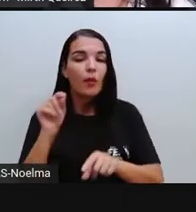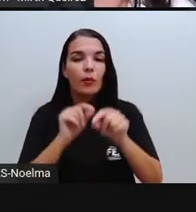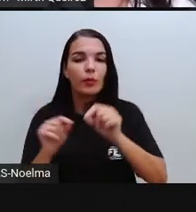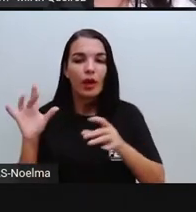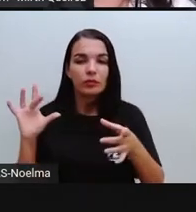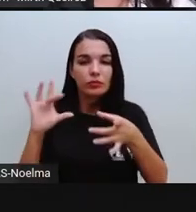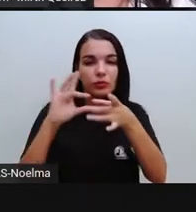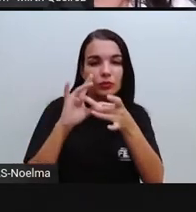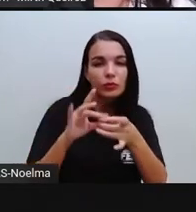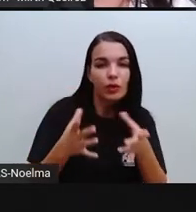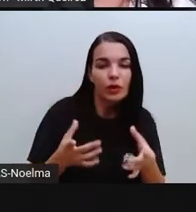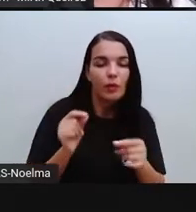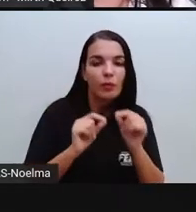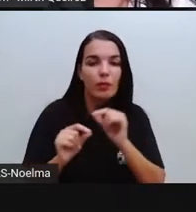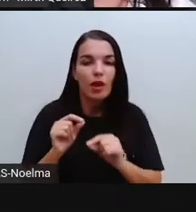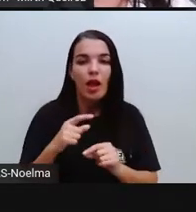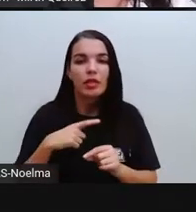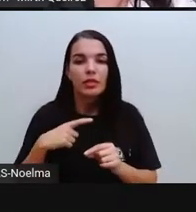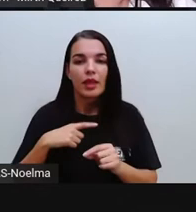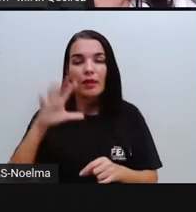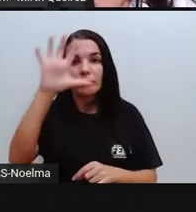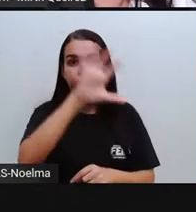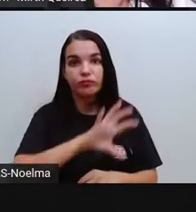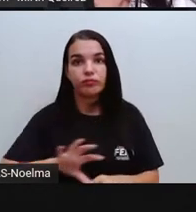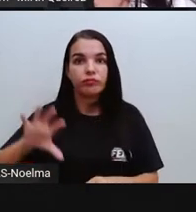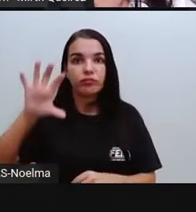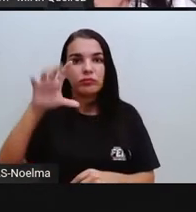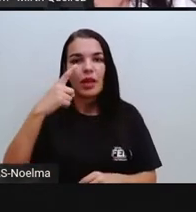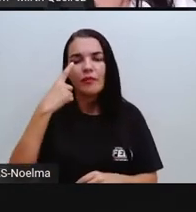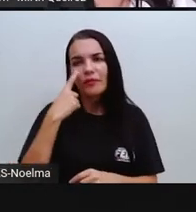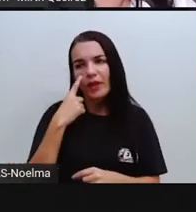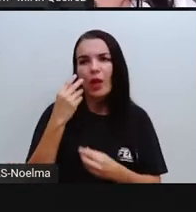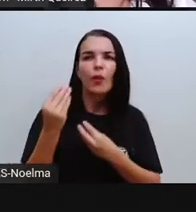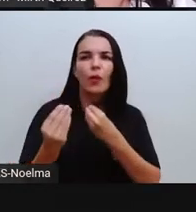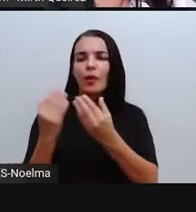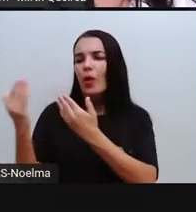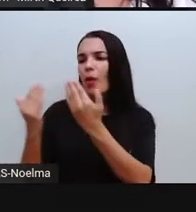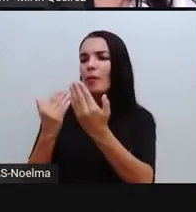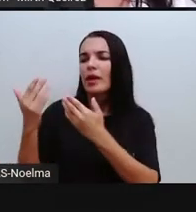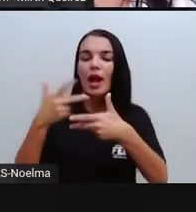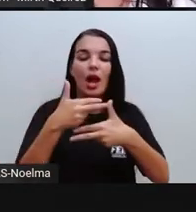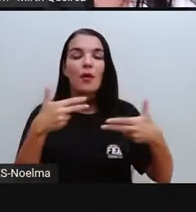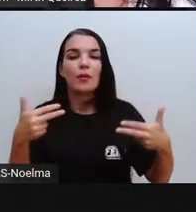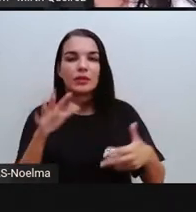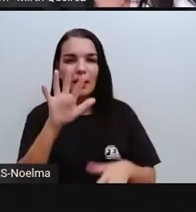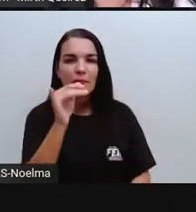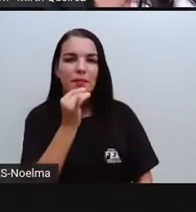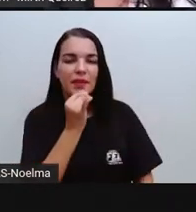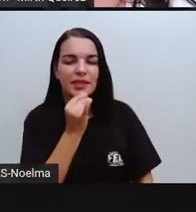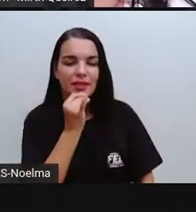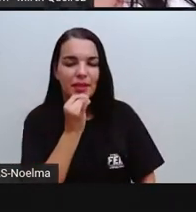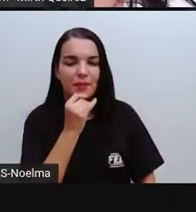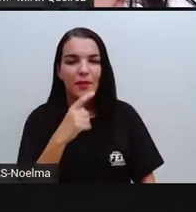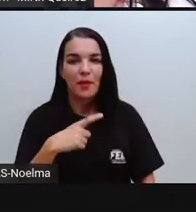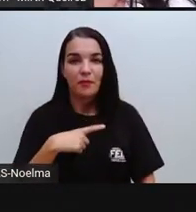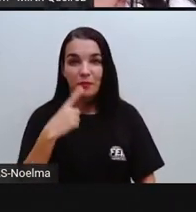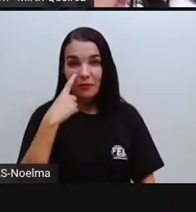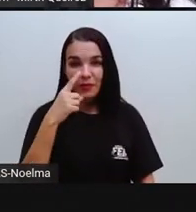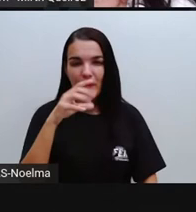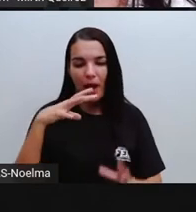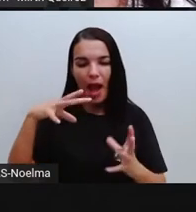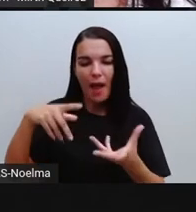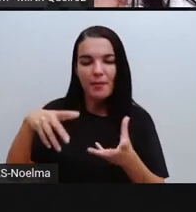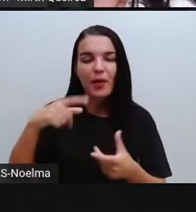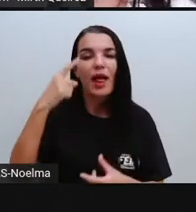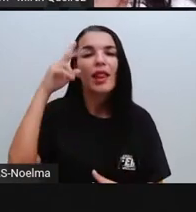figuras geométricas espaciais a objetos, né? Por exemplo, quando vocês viram aí a esfera, a esfera